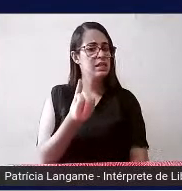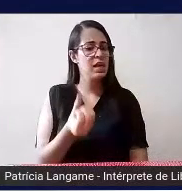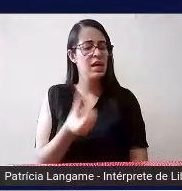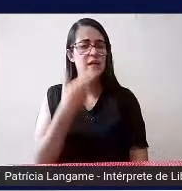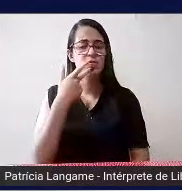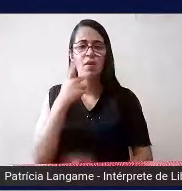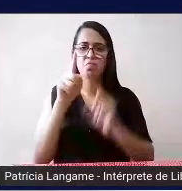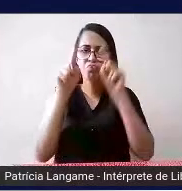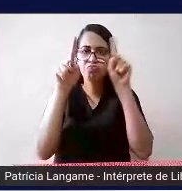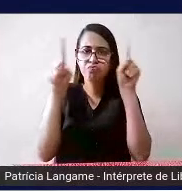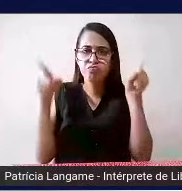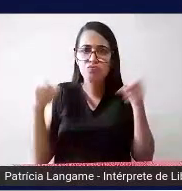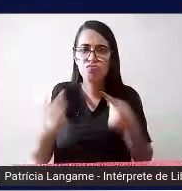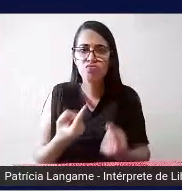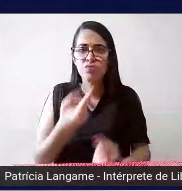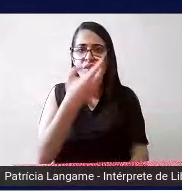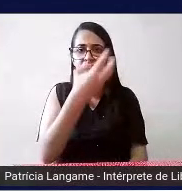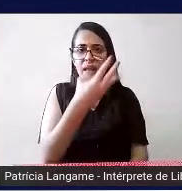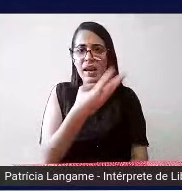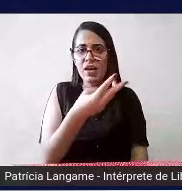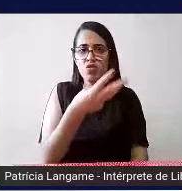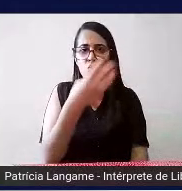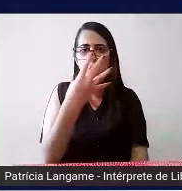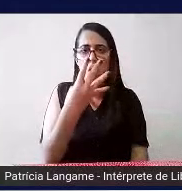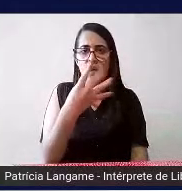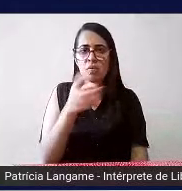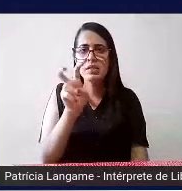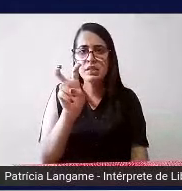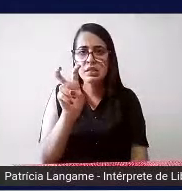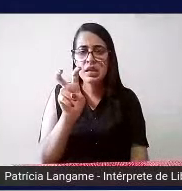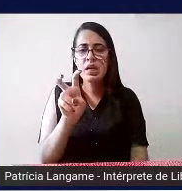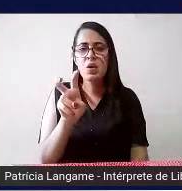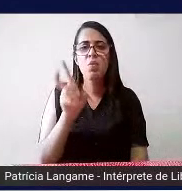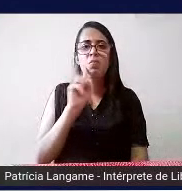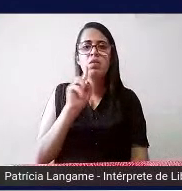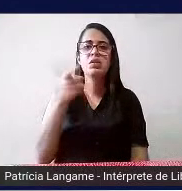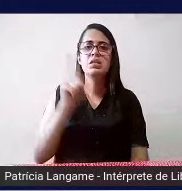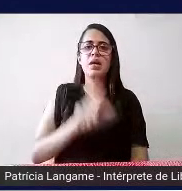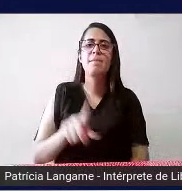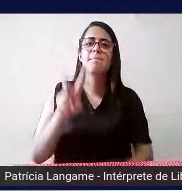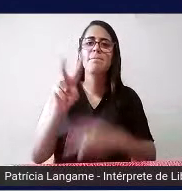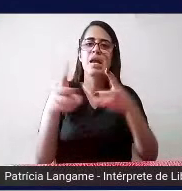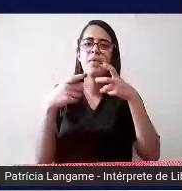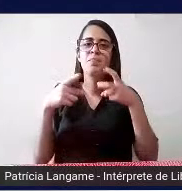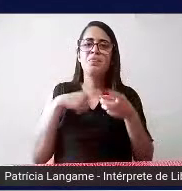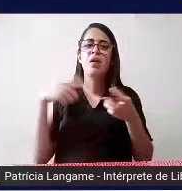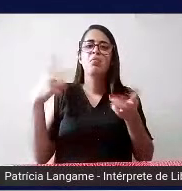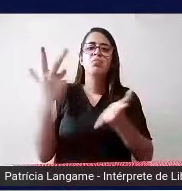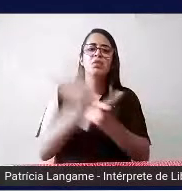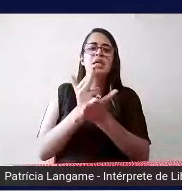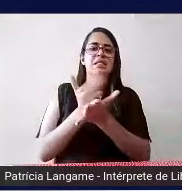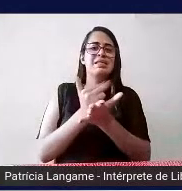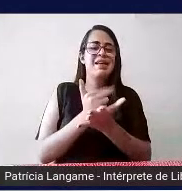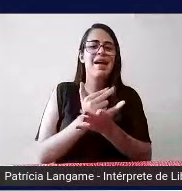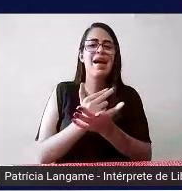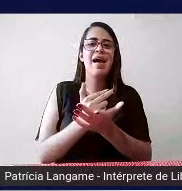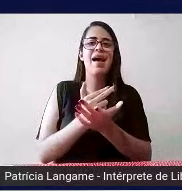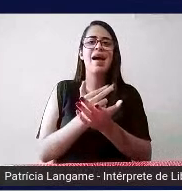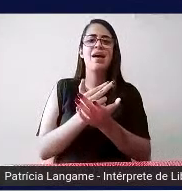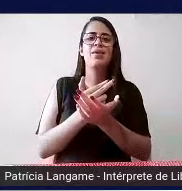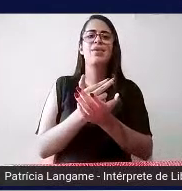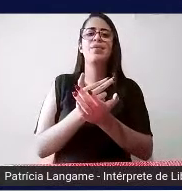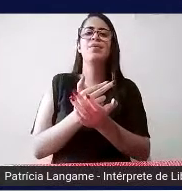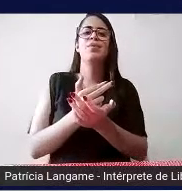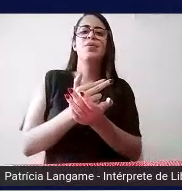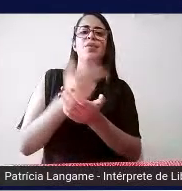parênteses são os pontos três, quatro e cinco e vocês reparem que tem um desenho que se assimila quer dizer o desenho formado no